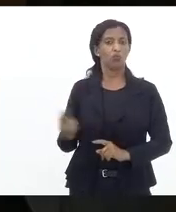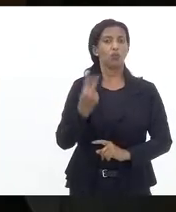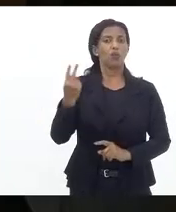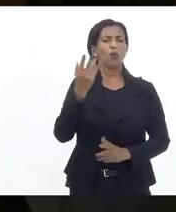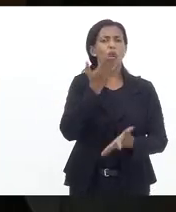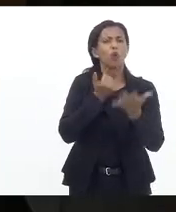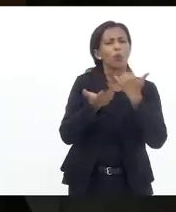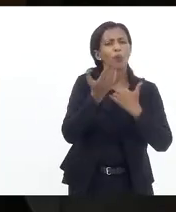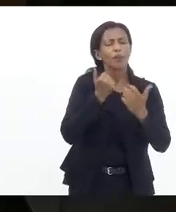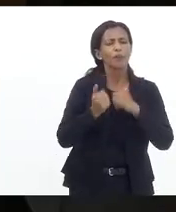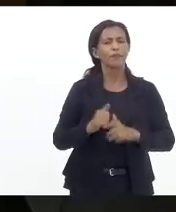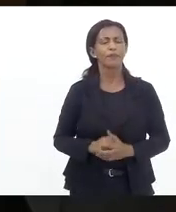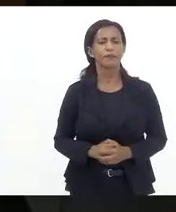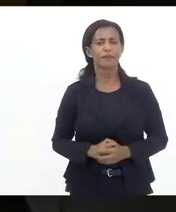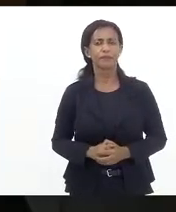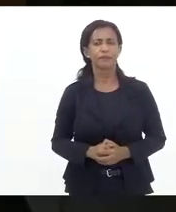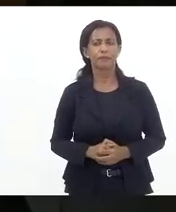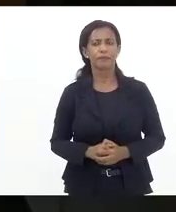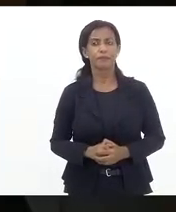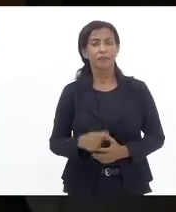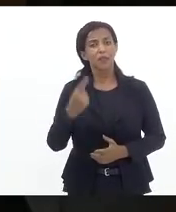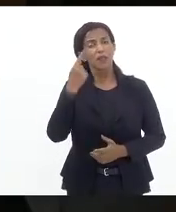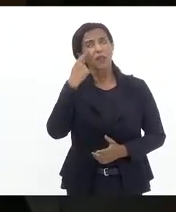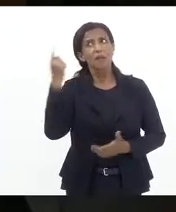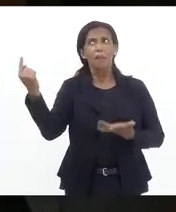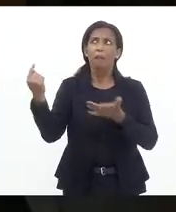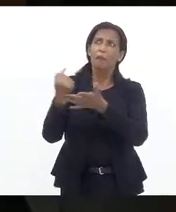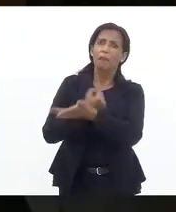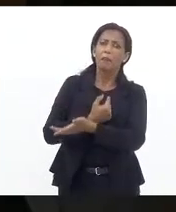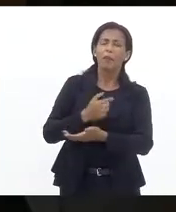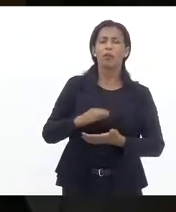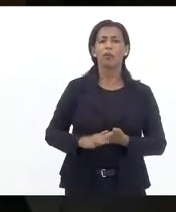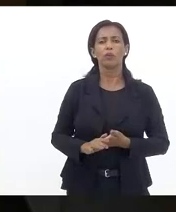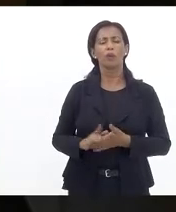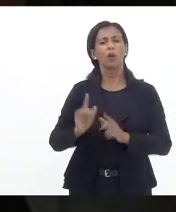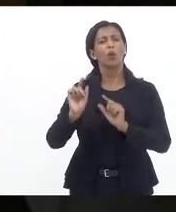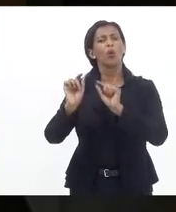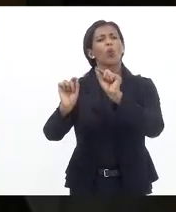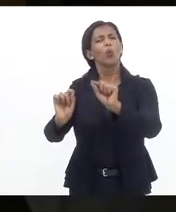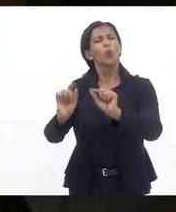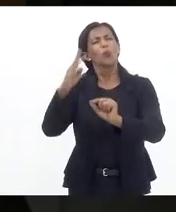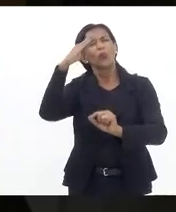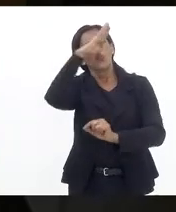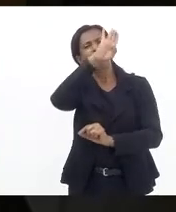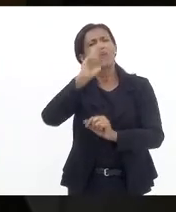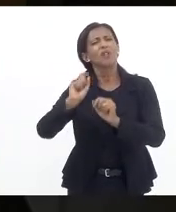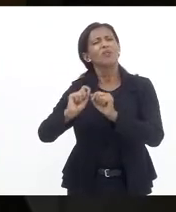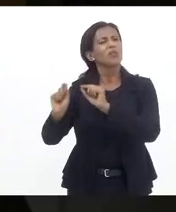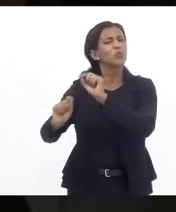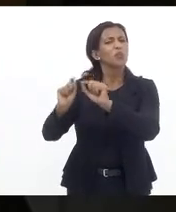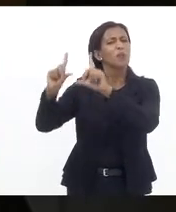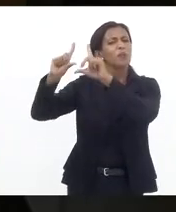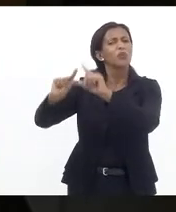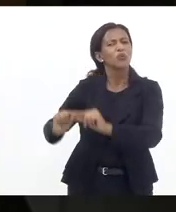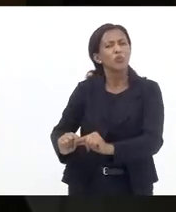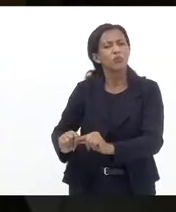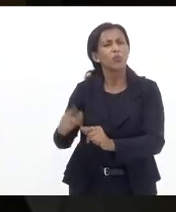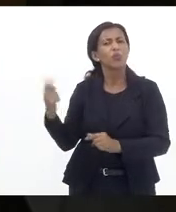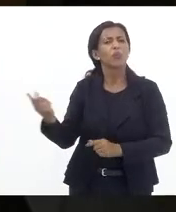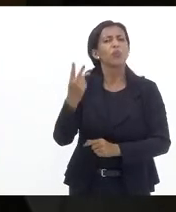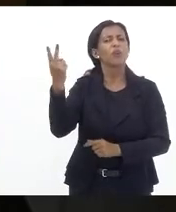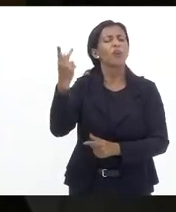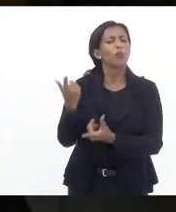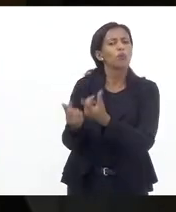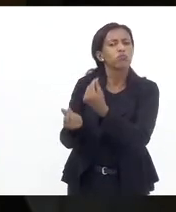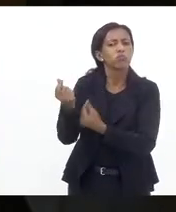alimentos e a gente se pergunta o que que Bolsonaro fez para diminuir o preço